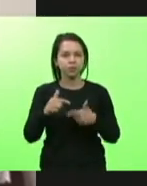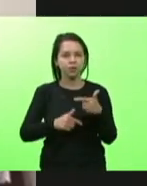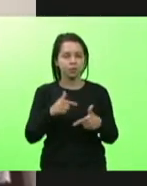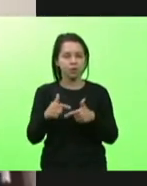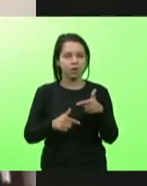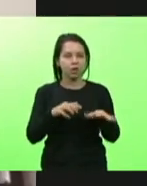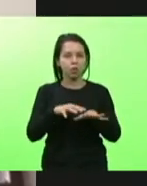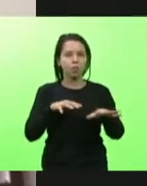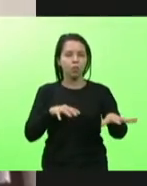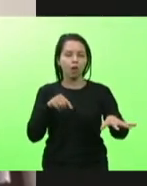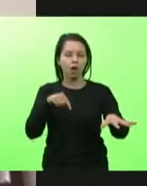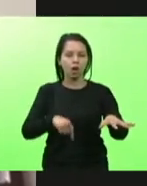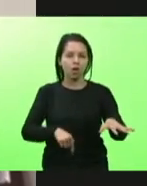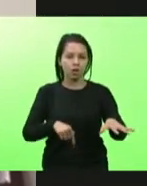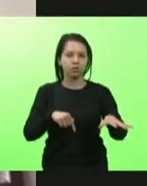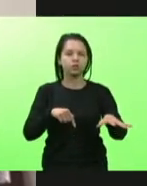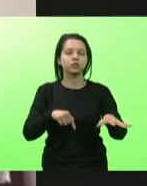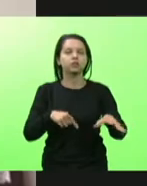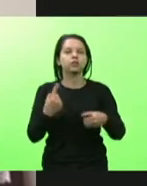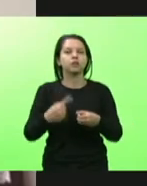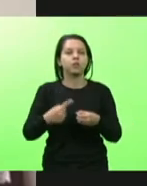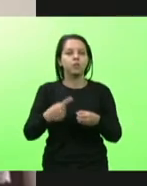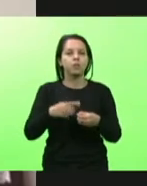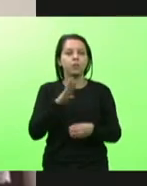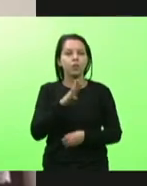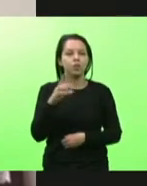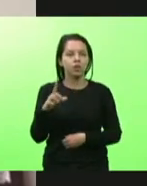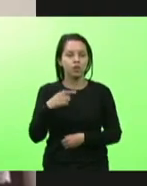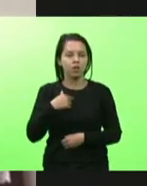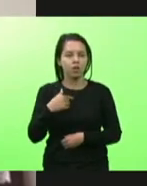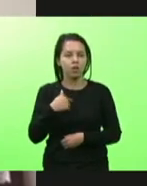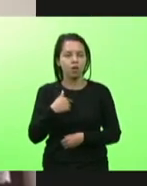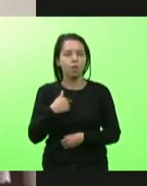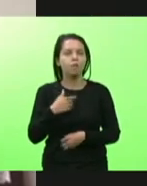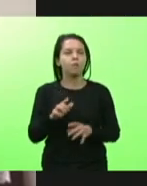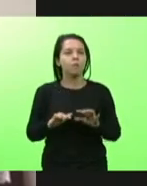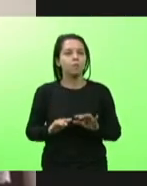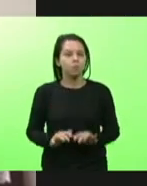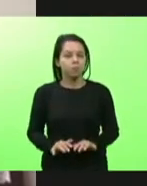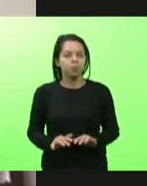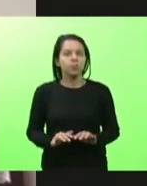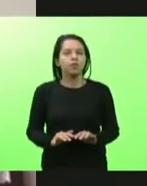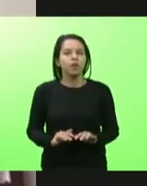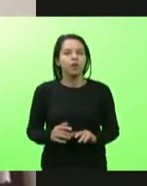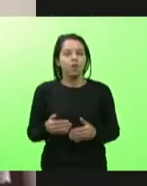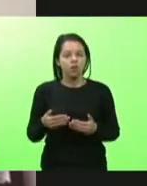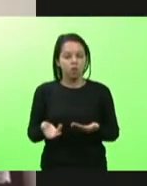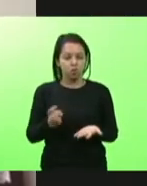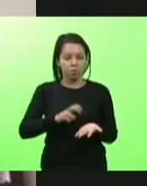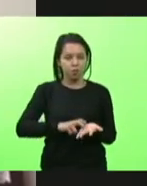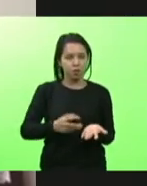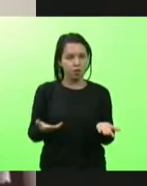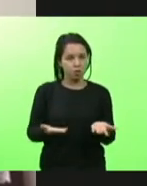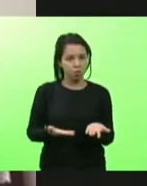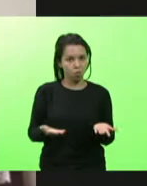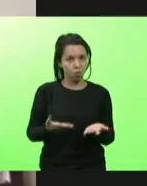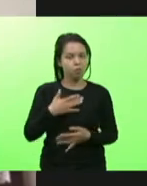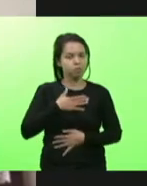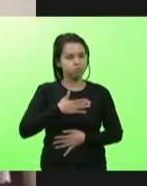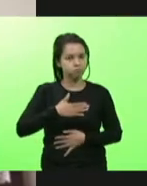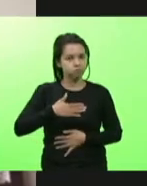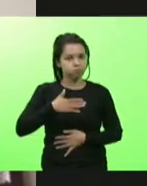cidade de Blumenau, no meu escritório, porque hoje, pela manhã, nós tivemos a grata satisfação de receber